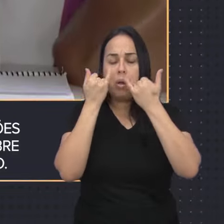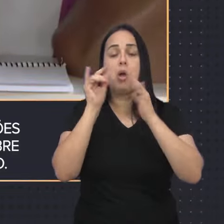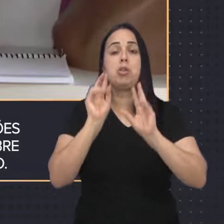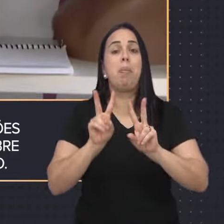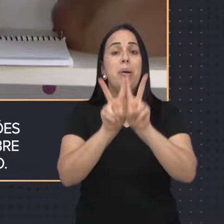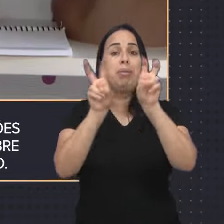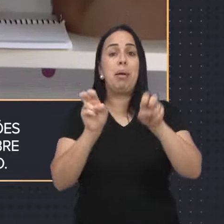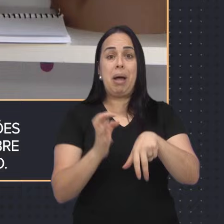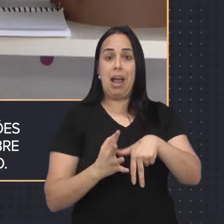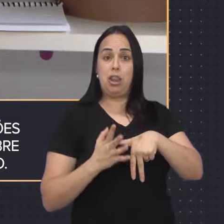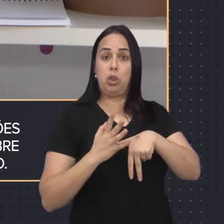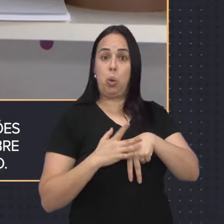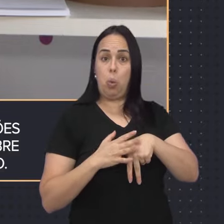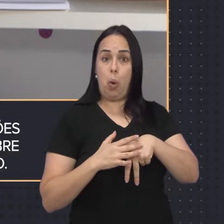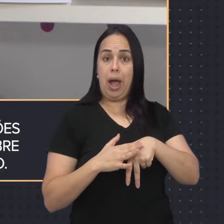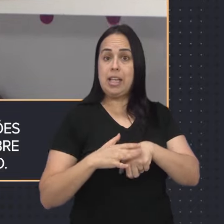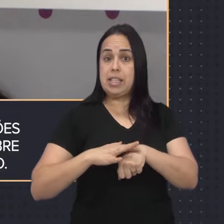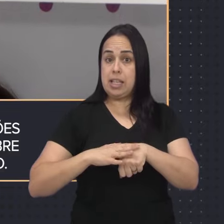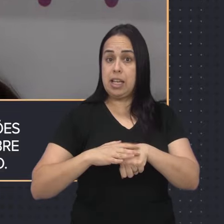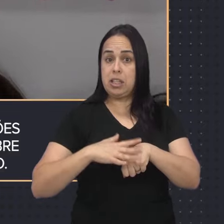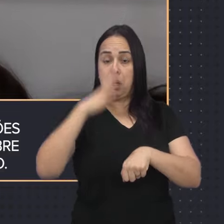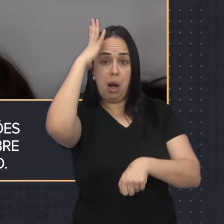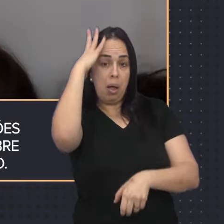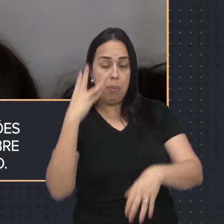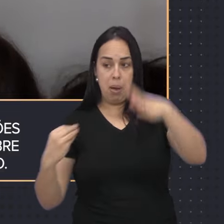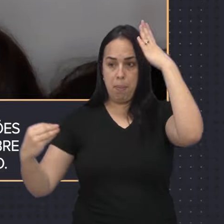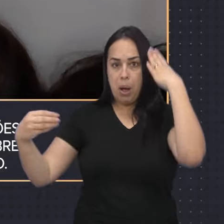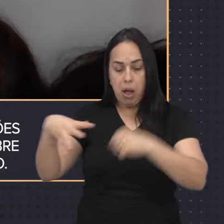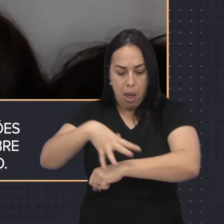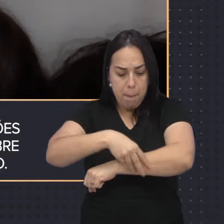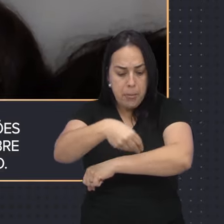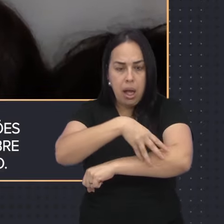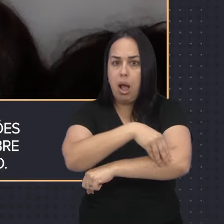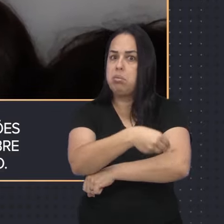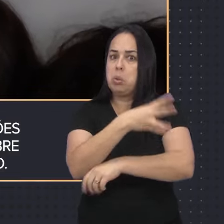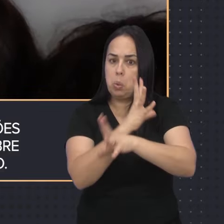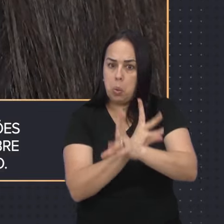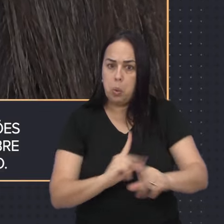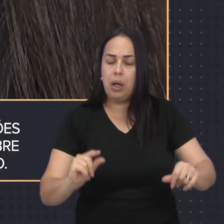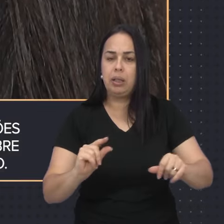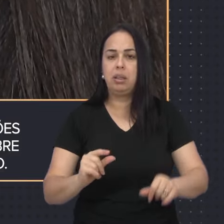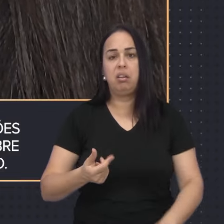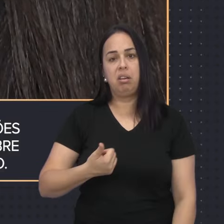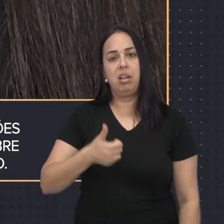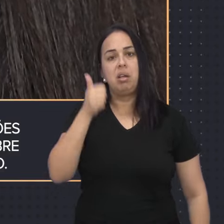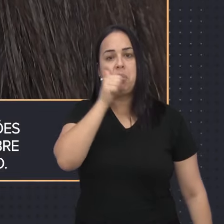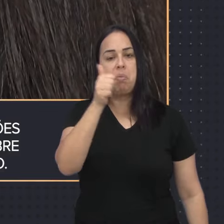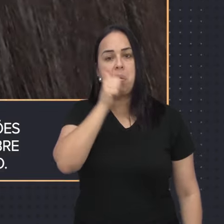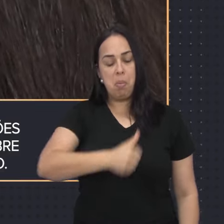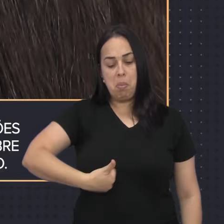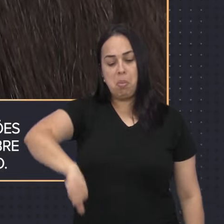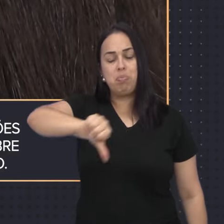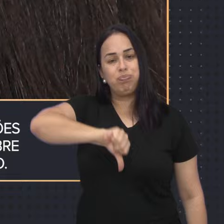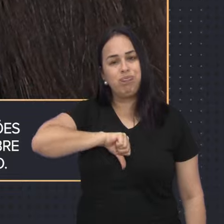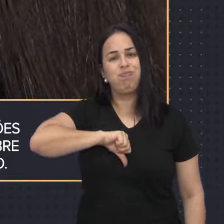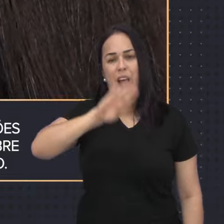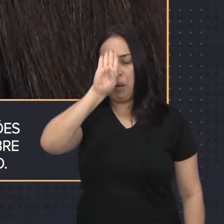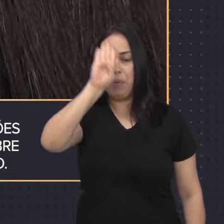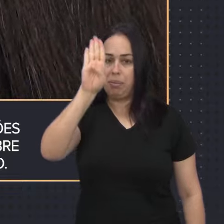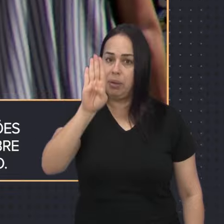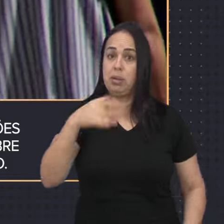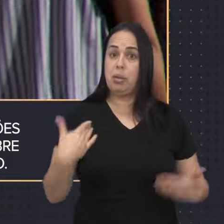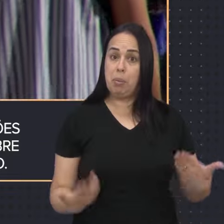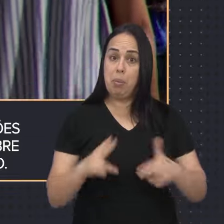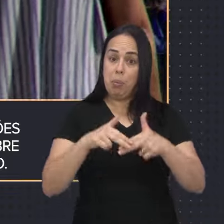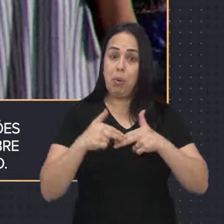uma doença que causa perda de cabelos e pelos do corpo e que afeta bastante a autoestima, principalmente em mulheres. Com a